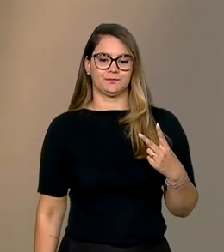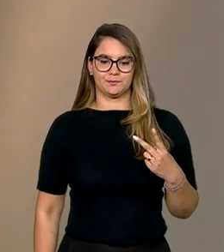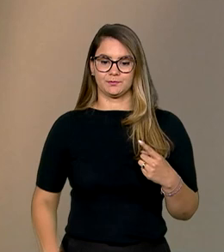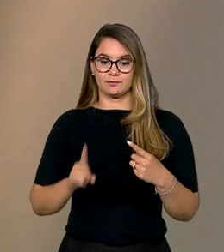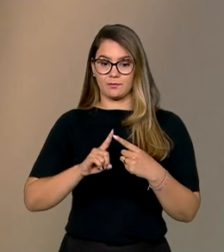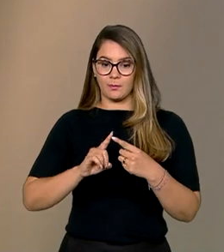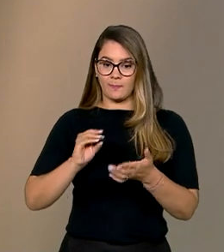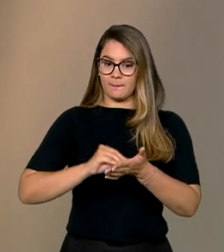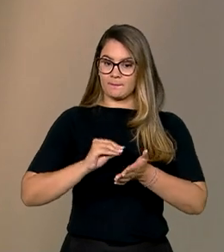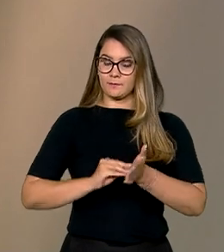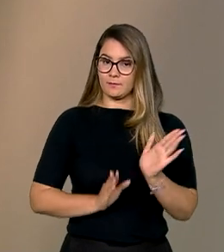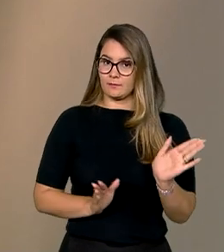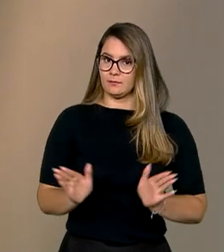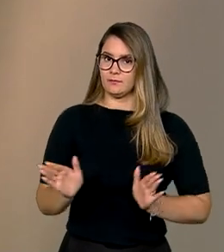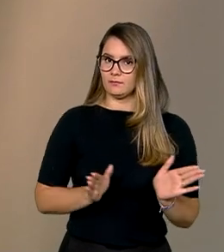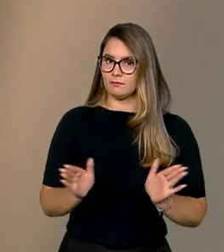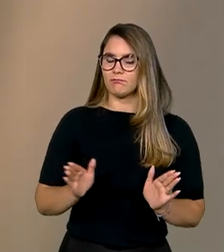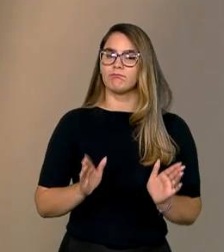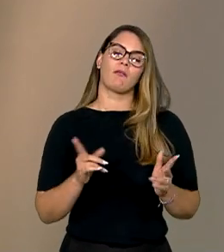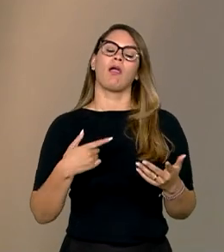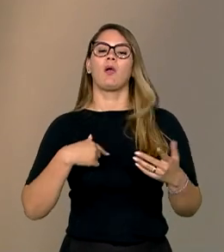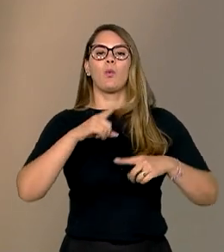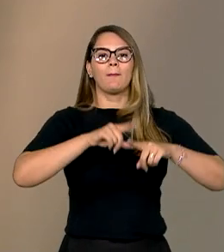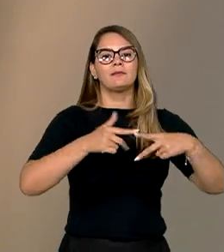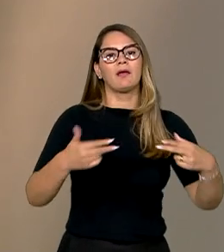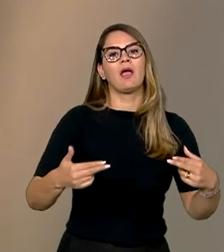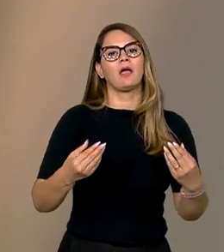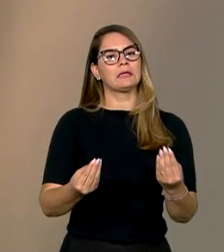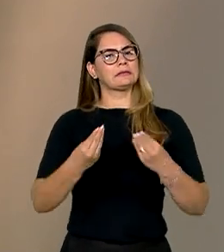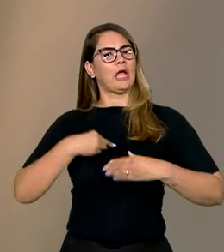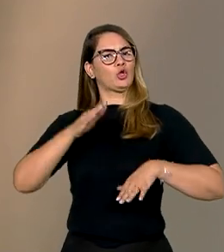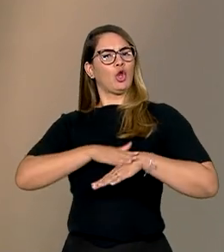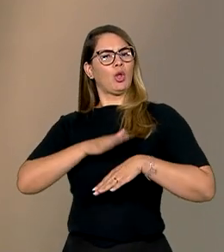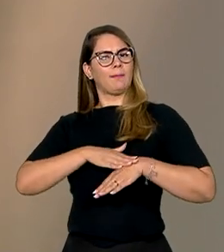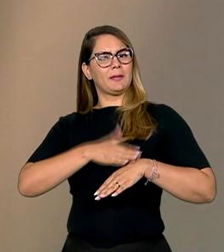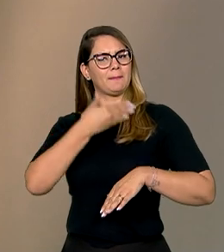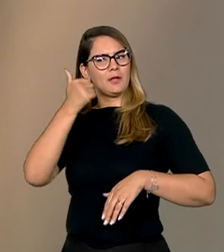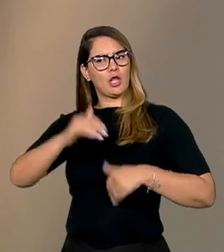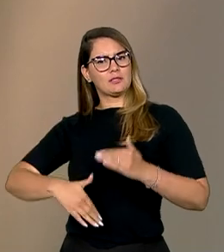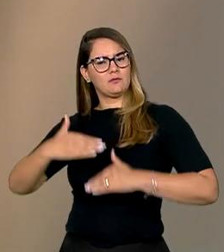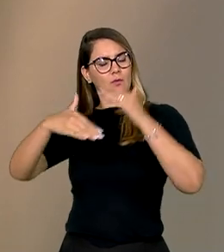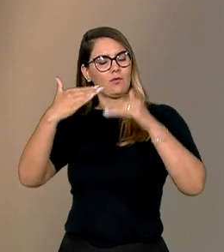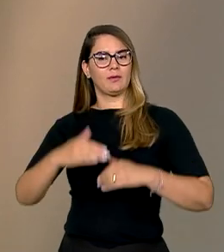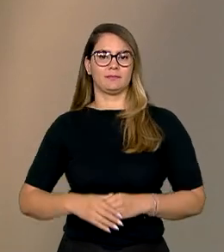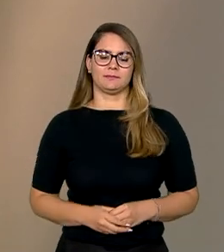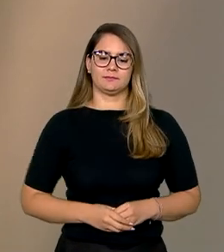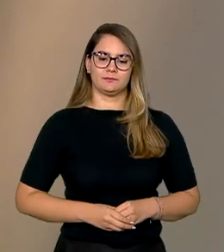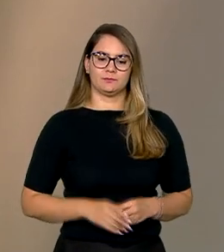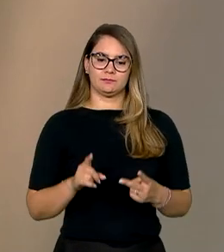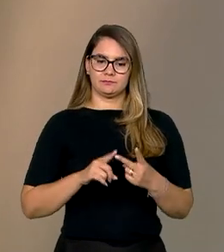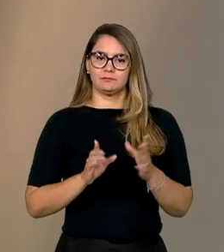falta de acessibilidade, que são os recursos que nos propiciam ter mais autonomia, nos desenvolvermos. A acessibilidade